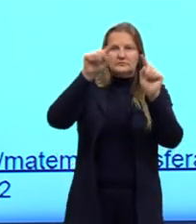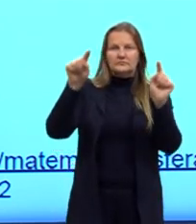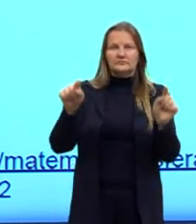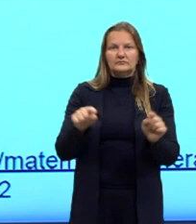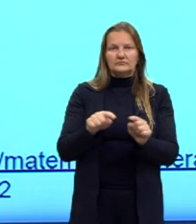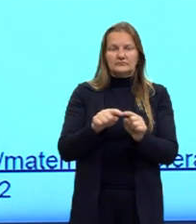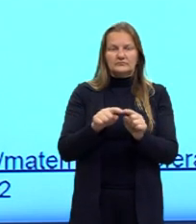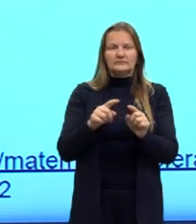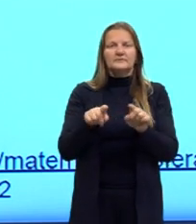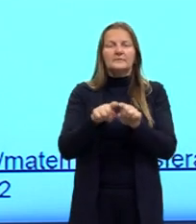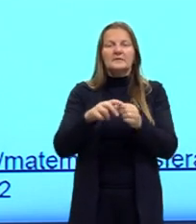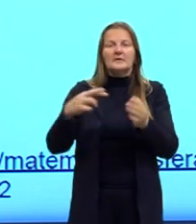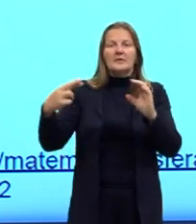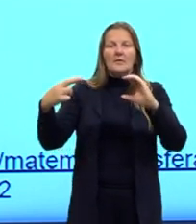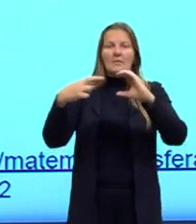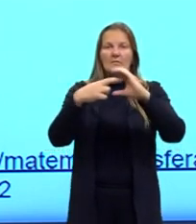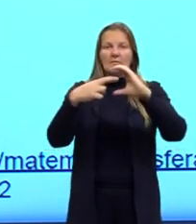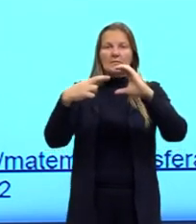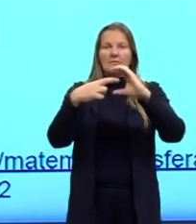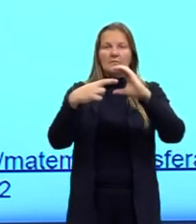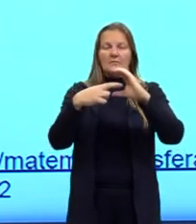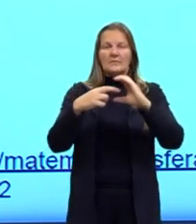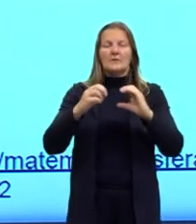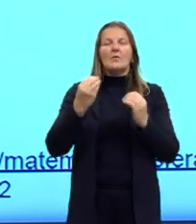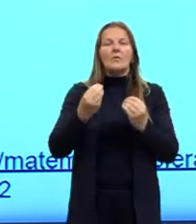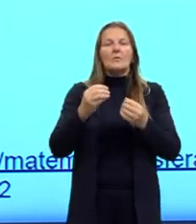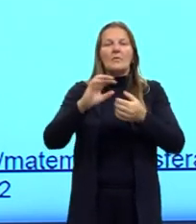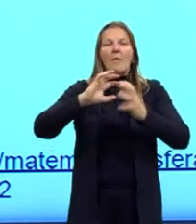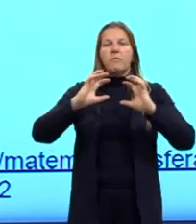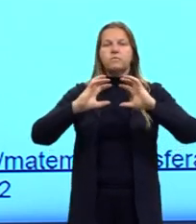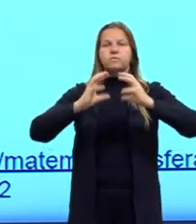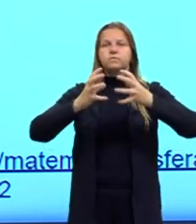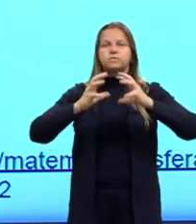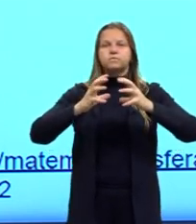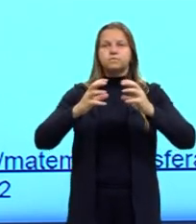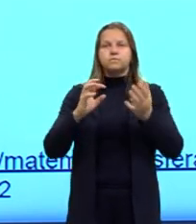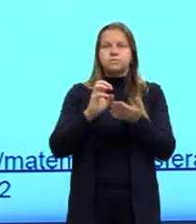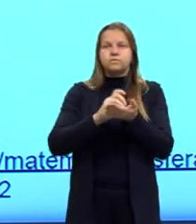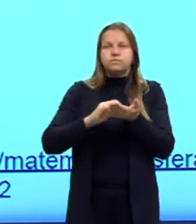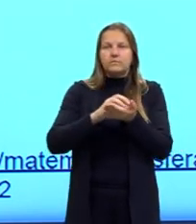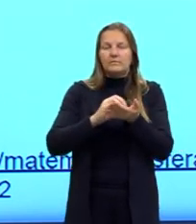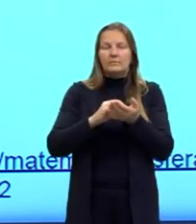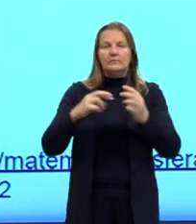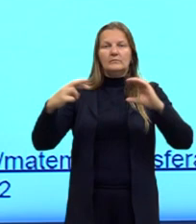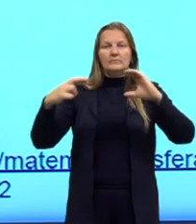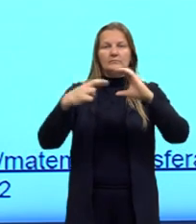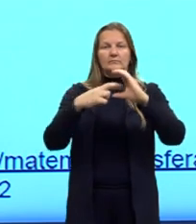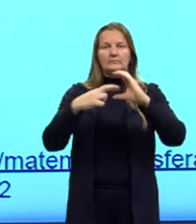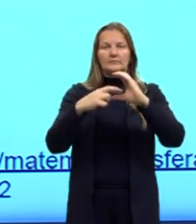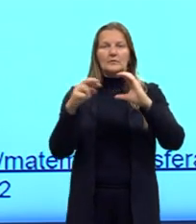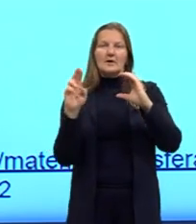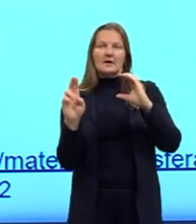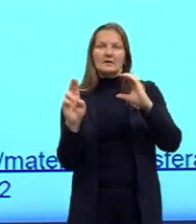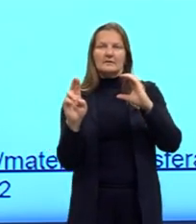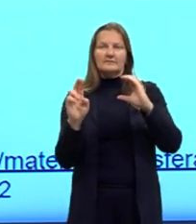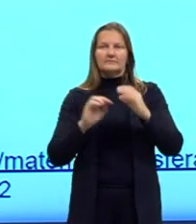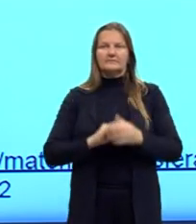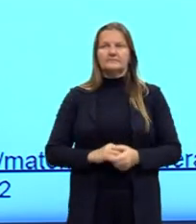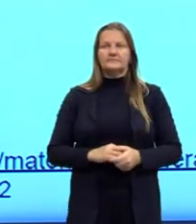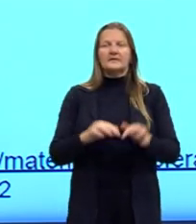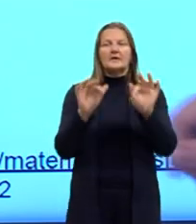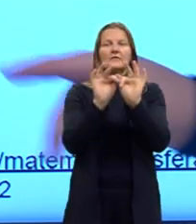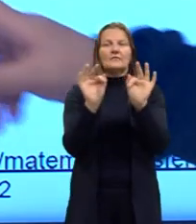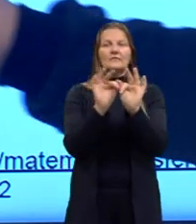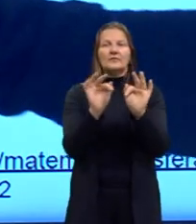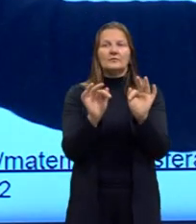raio. E aqui para calcular a área de uma esfera, nós consideramos também o raio R. A fórmula